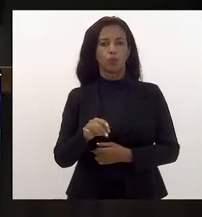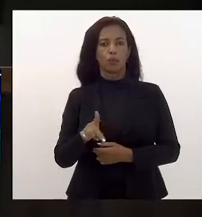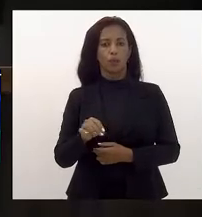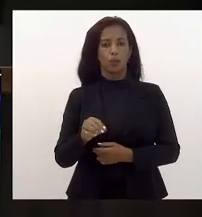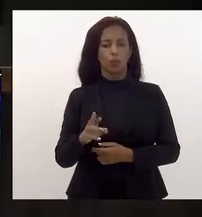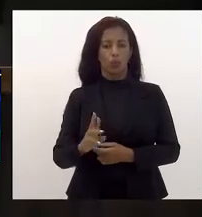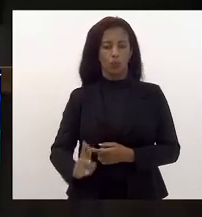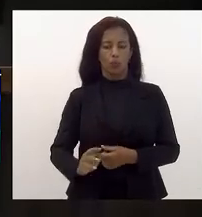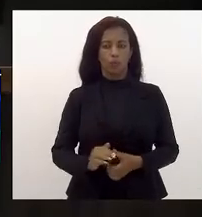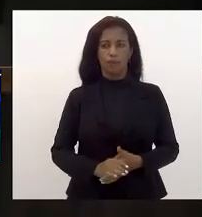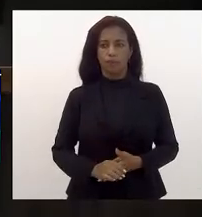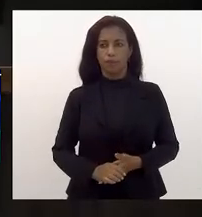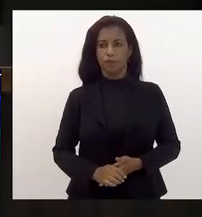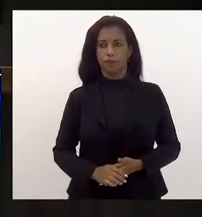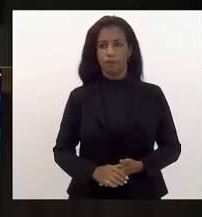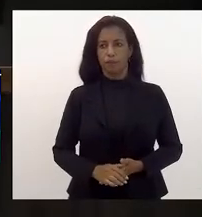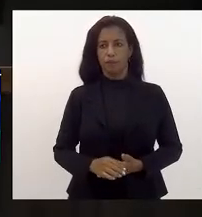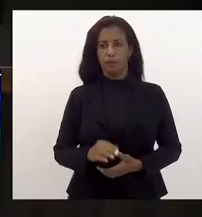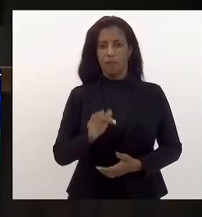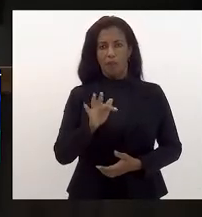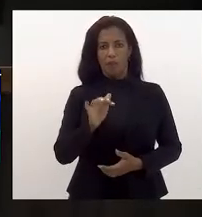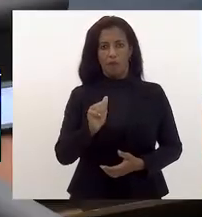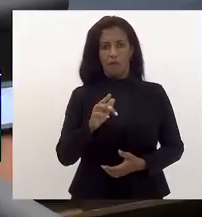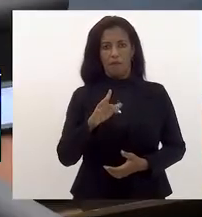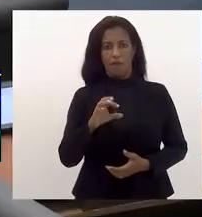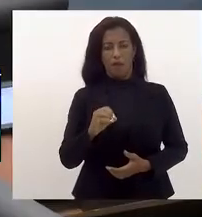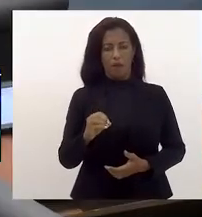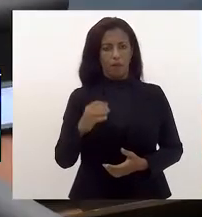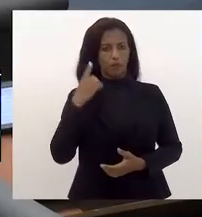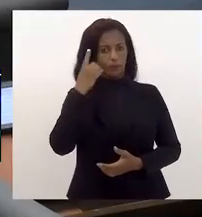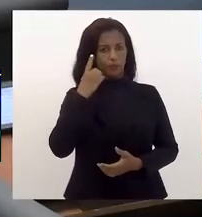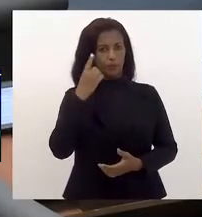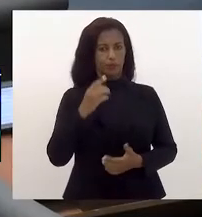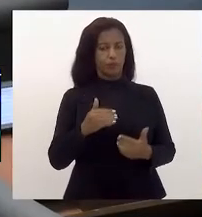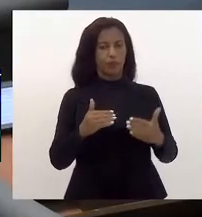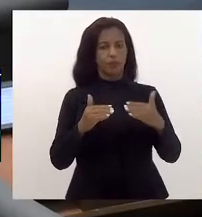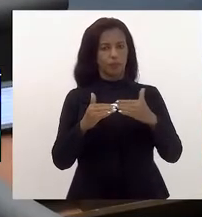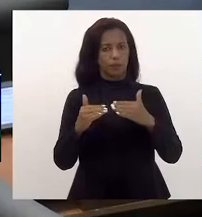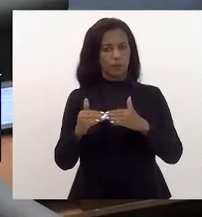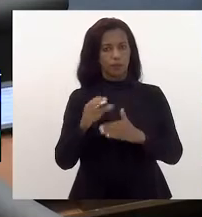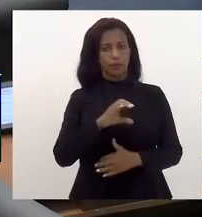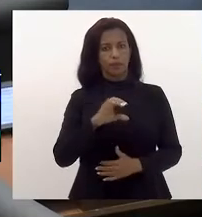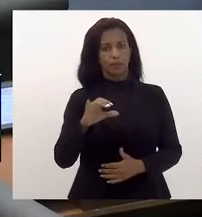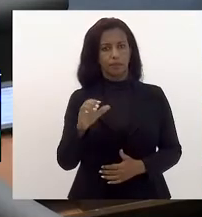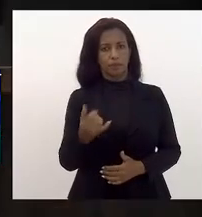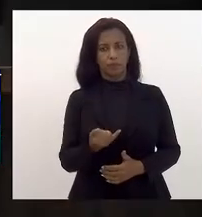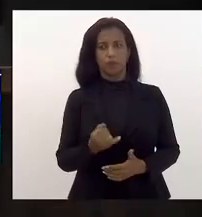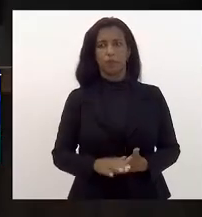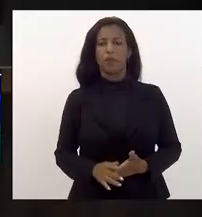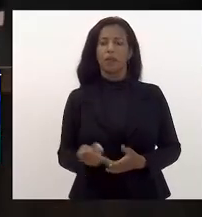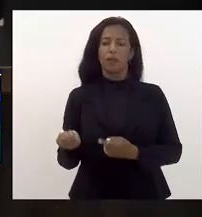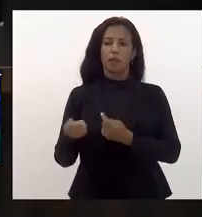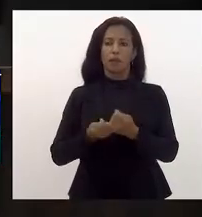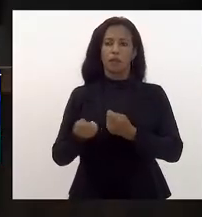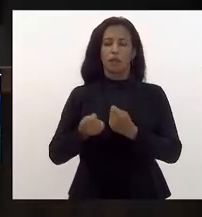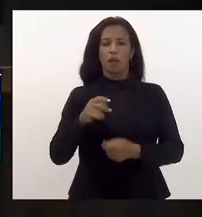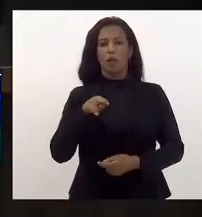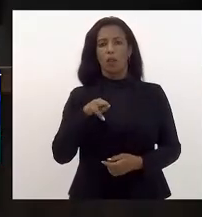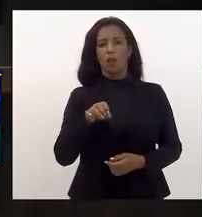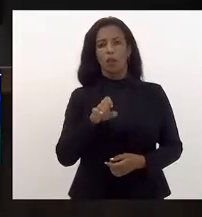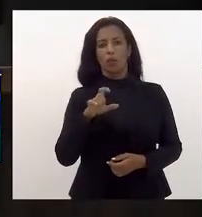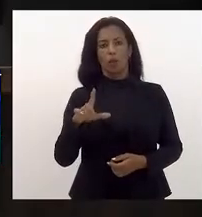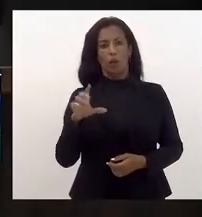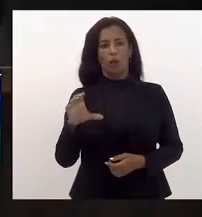Pois não, presidente? Deputado Fábio Silva. Acompanho o parecer da CCJ. Pela Comissão de Economia, deputado Noel de